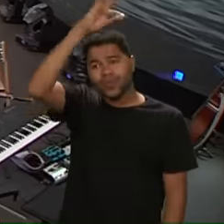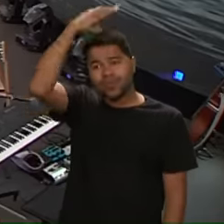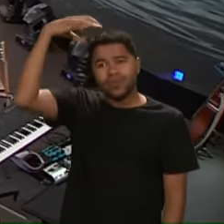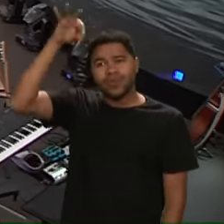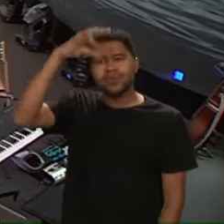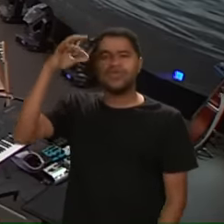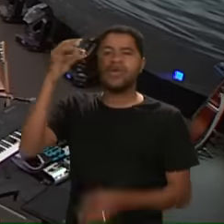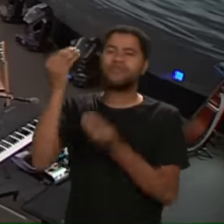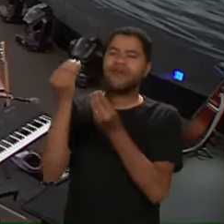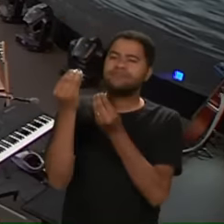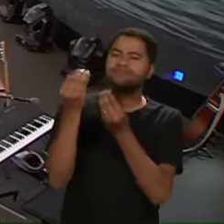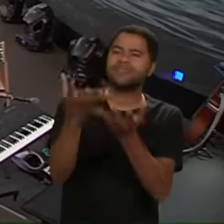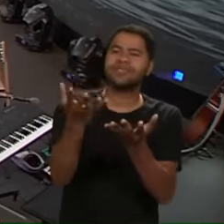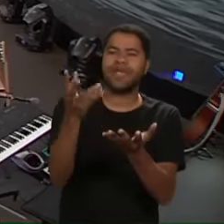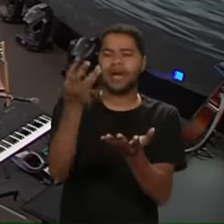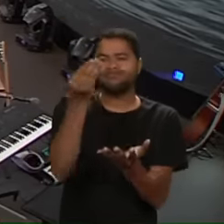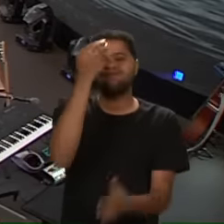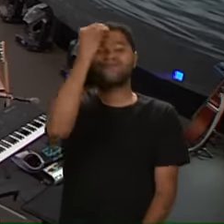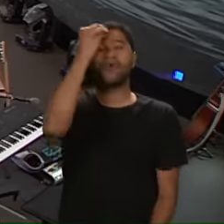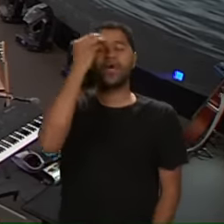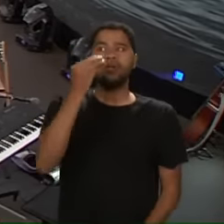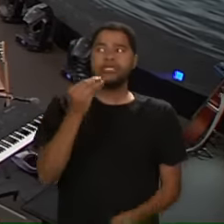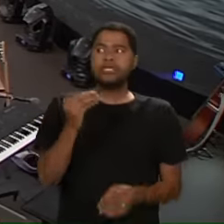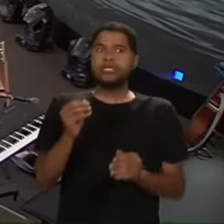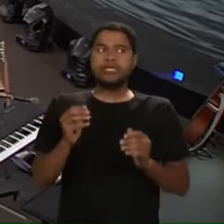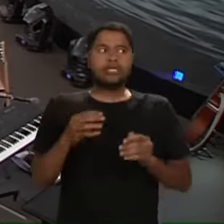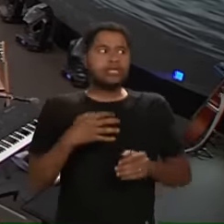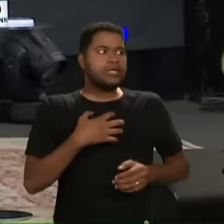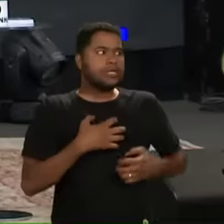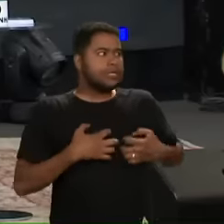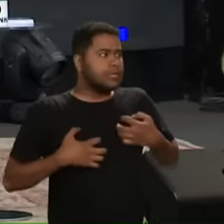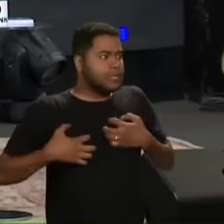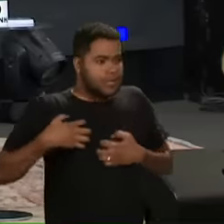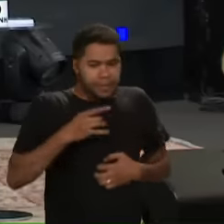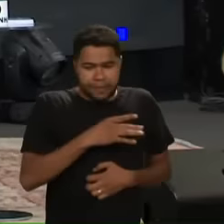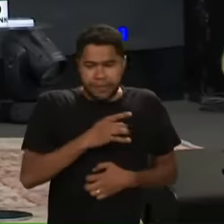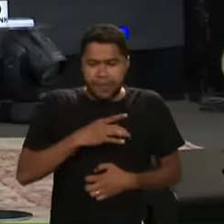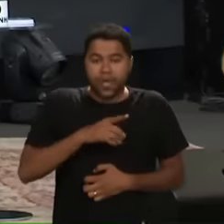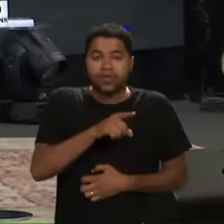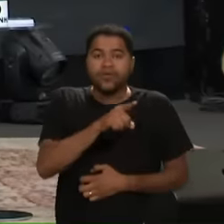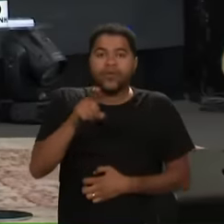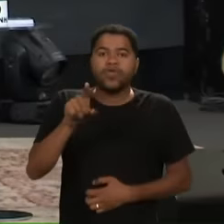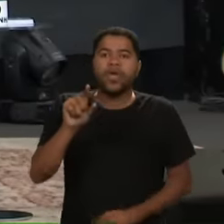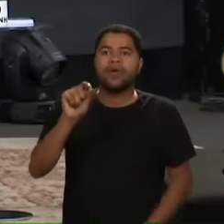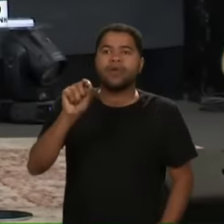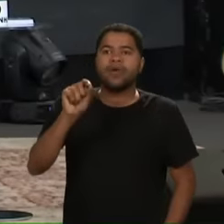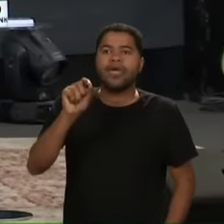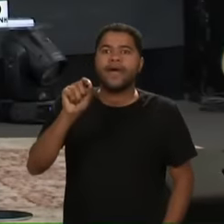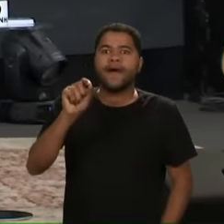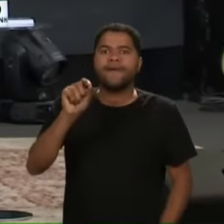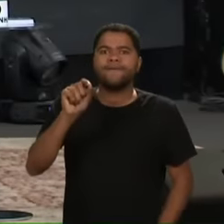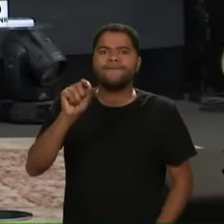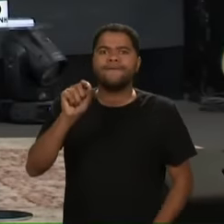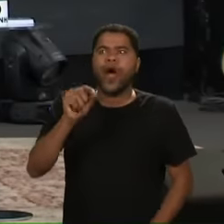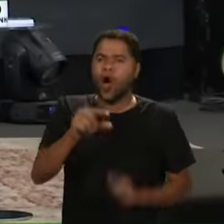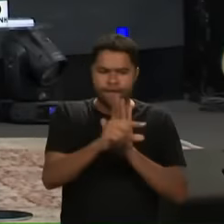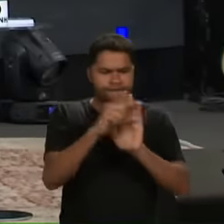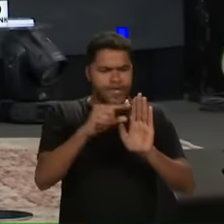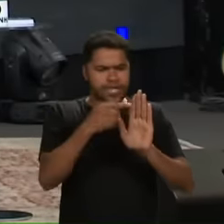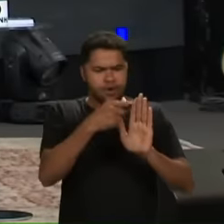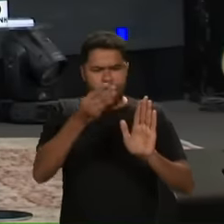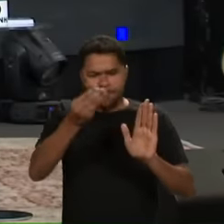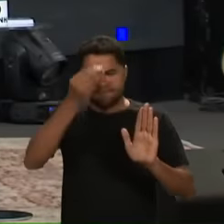versículos Quando começar a surgir um medo Você vai fazer o quê? Eu tenho esse verso